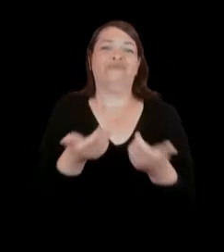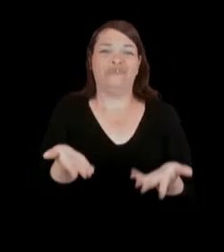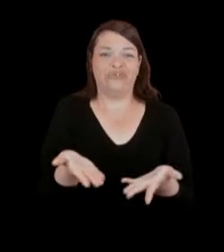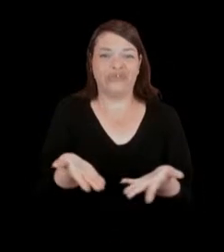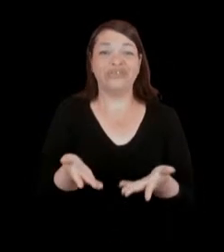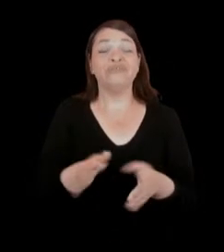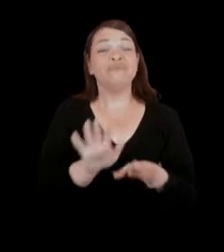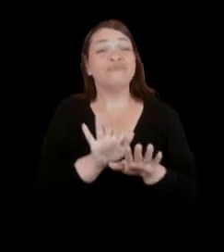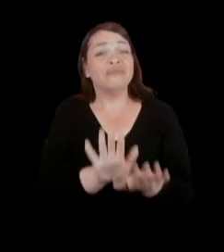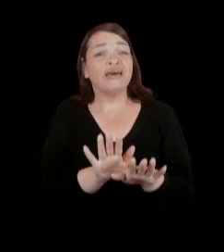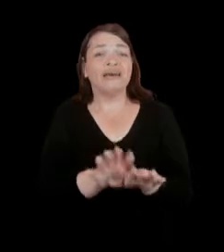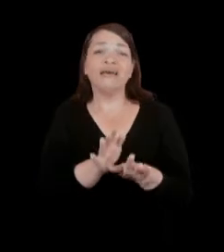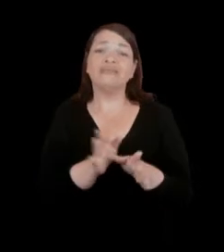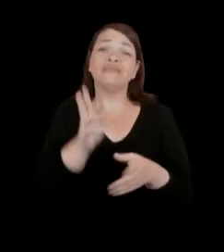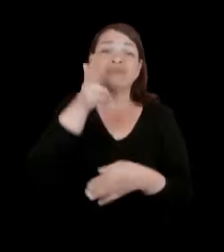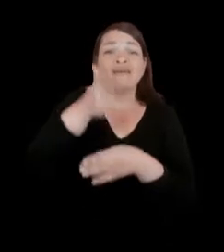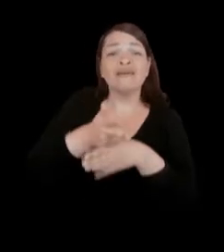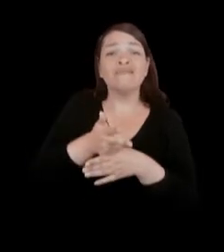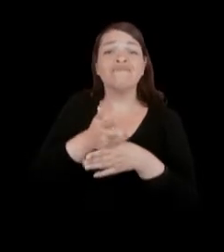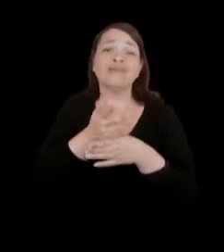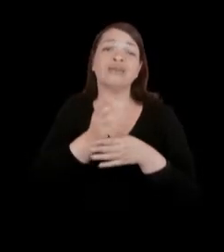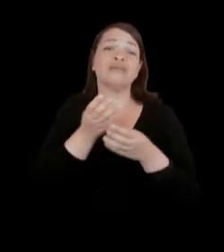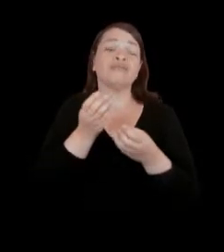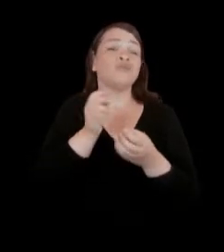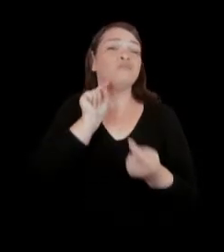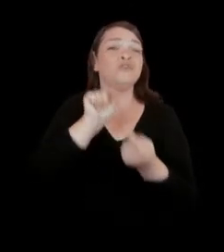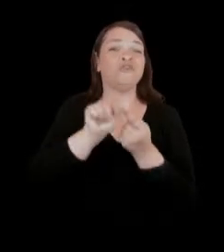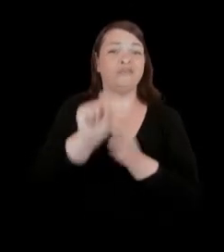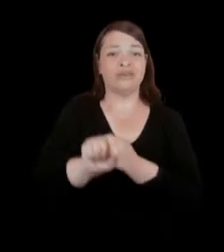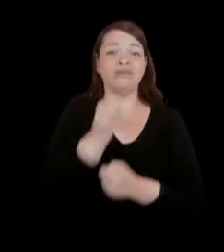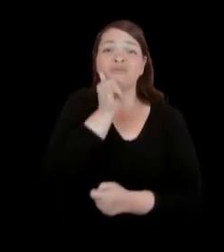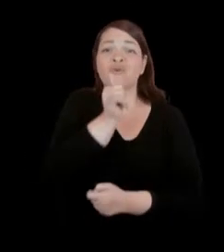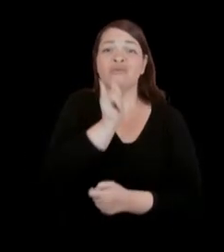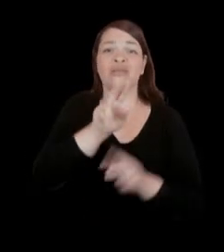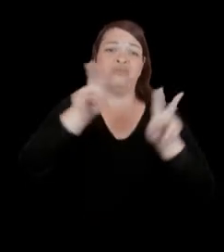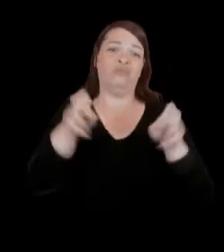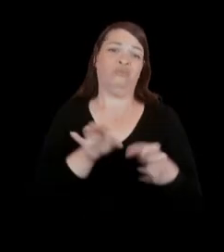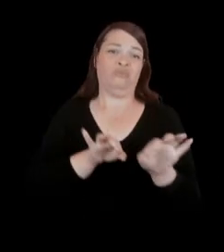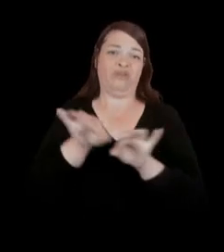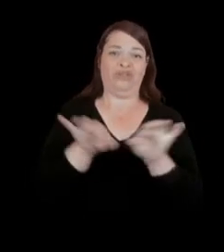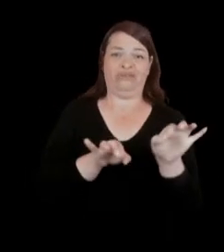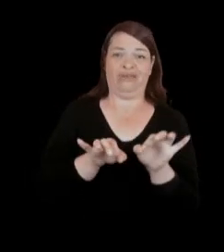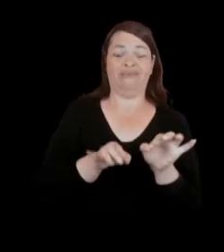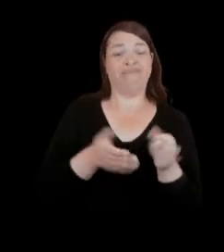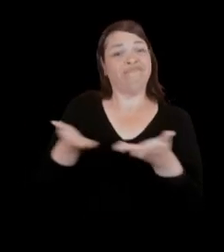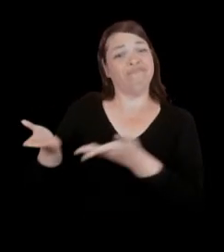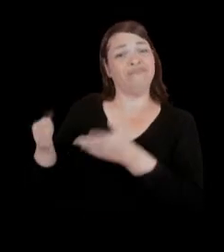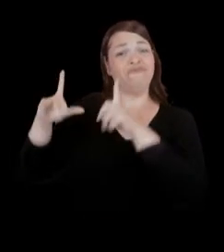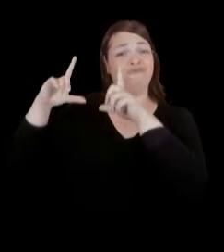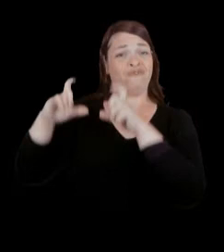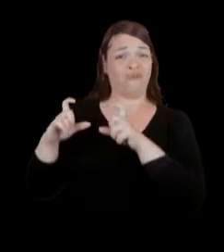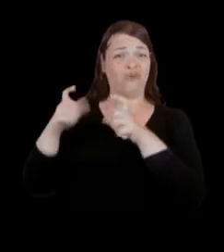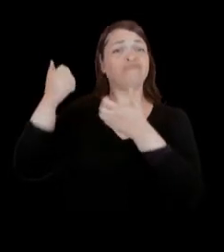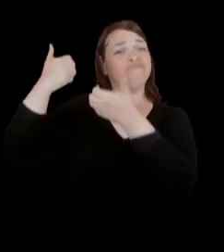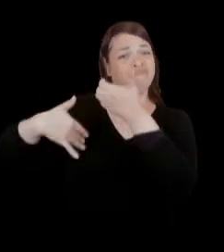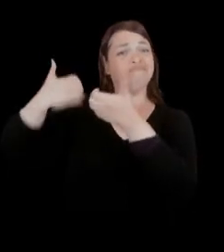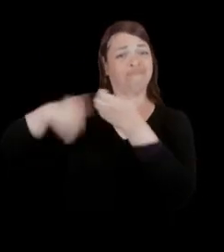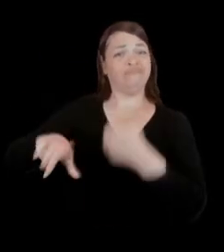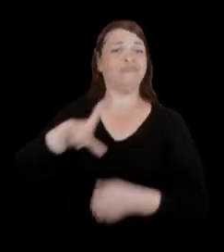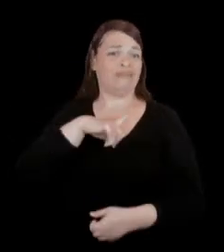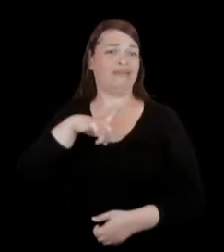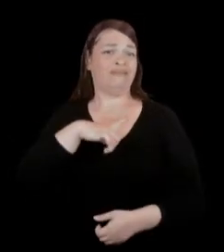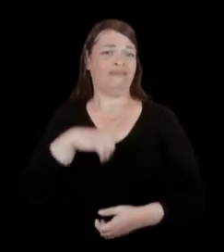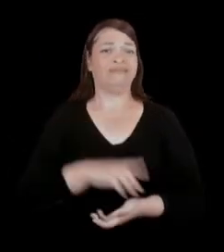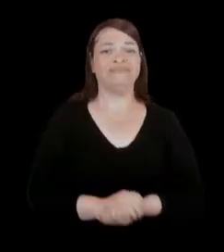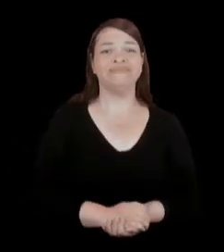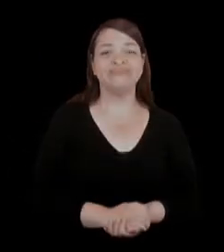gravei esse vídeo para contar um pouco sobre o nosso projeto. Antony é um rapaz de origem oriental, tem cabelo e barba curtos e escuros. Seu rosto aparece em uma janela